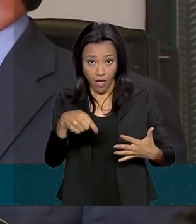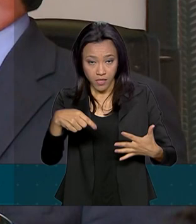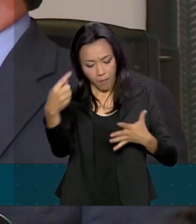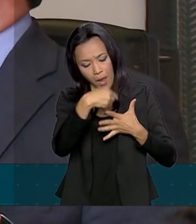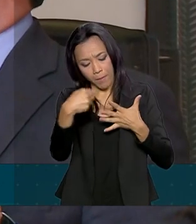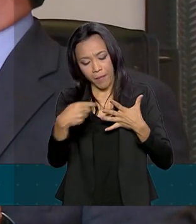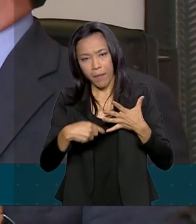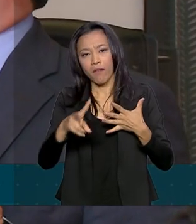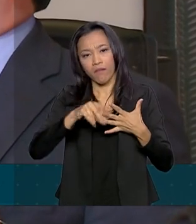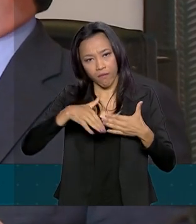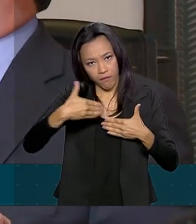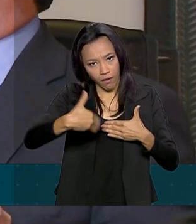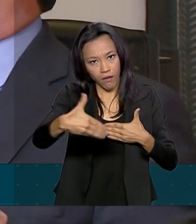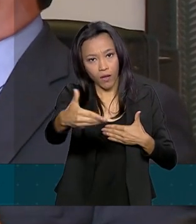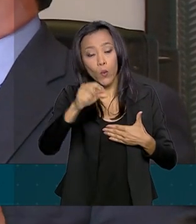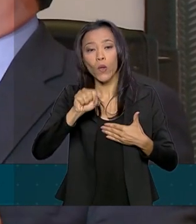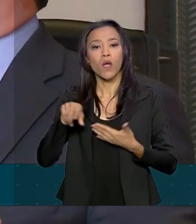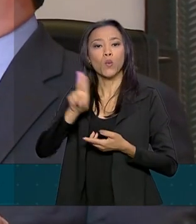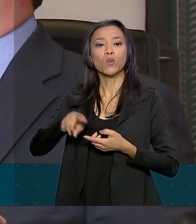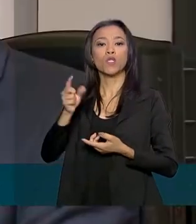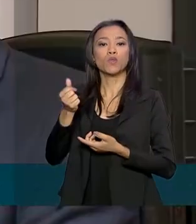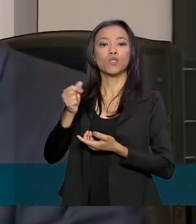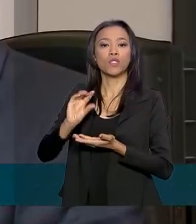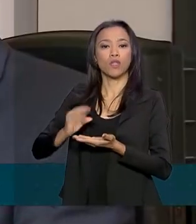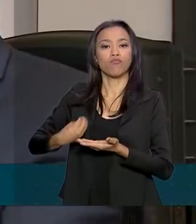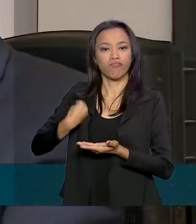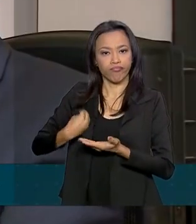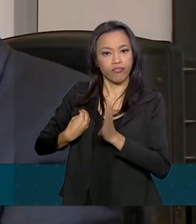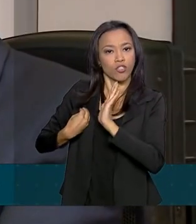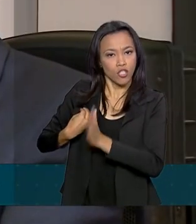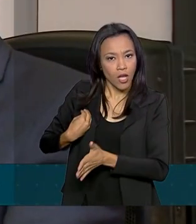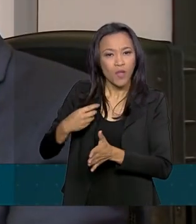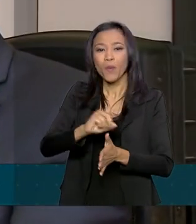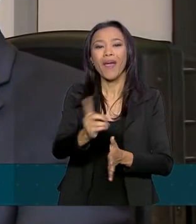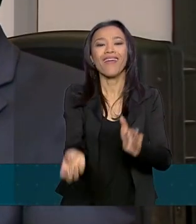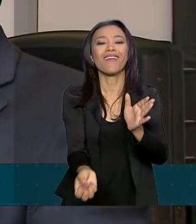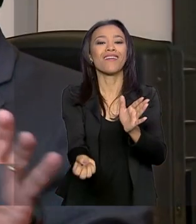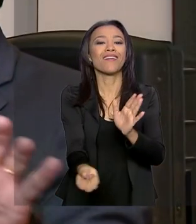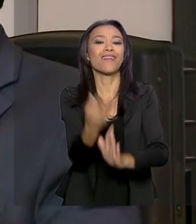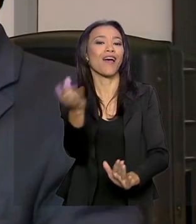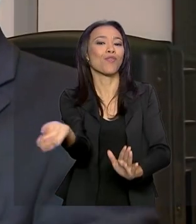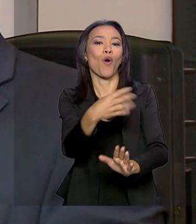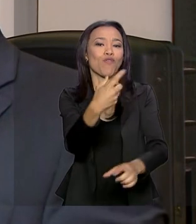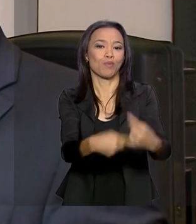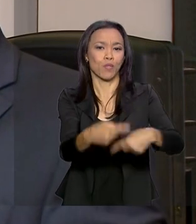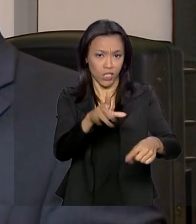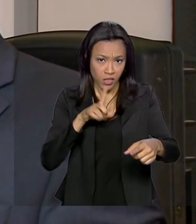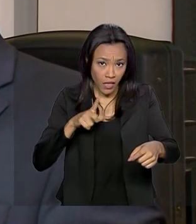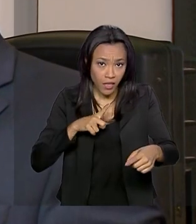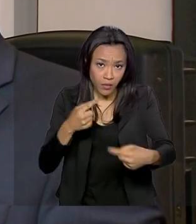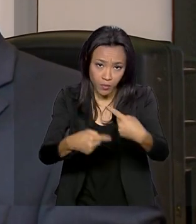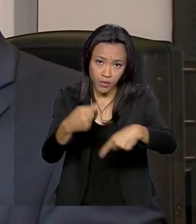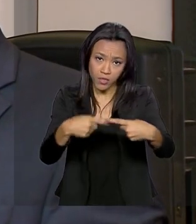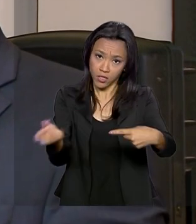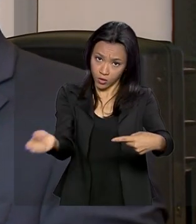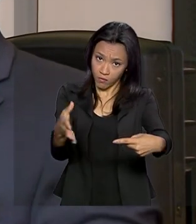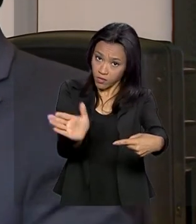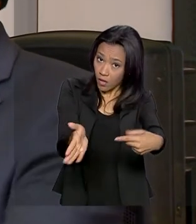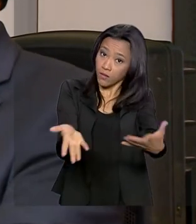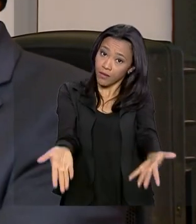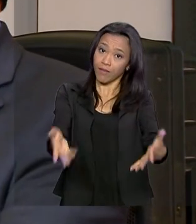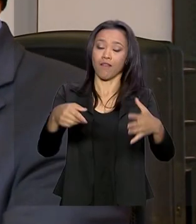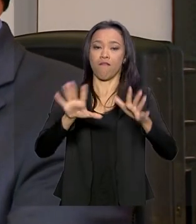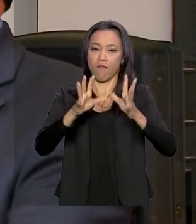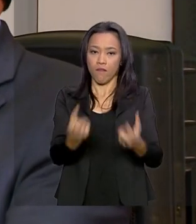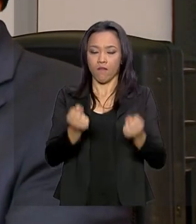com os orçamentos já existentes. Não é criação de novas políticas, é pegar as políticas que já existem e